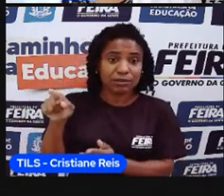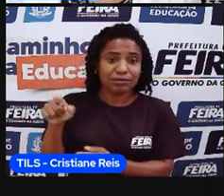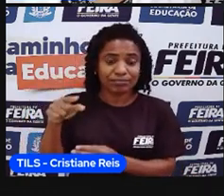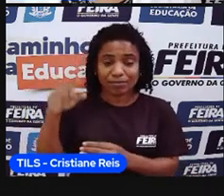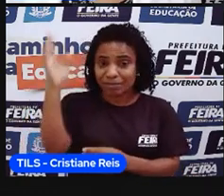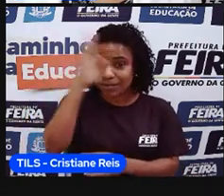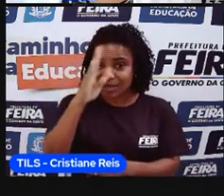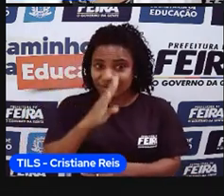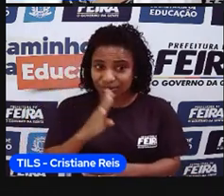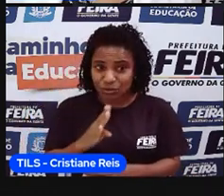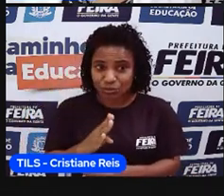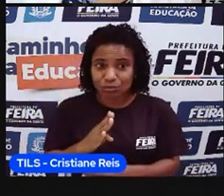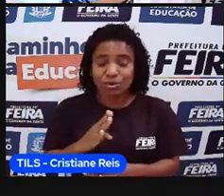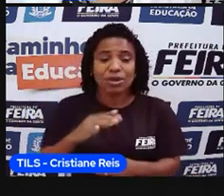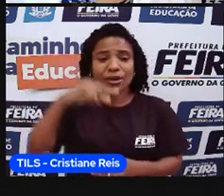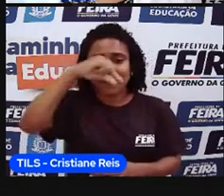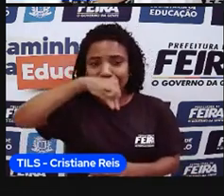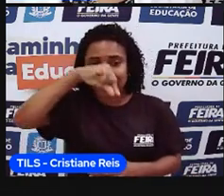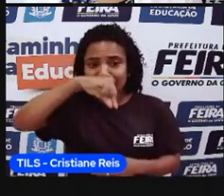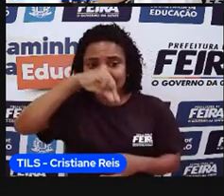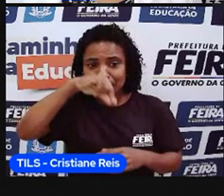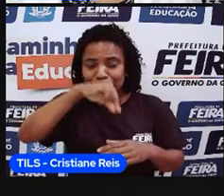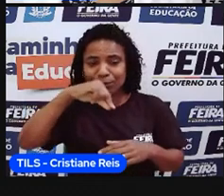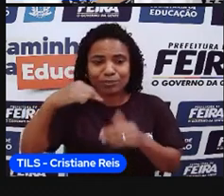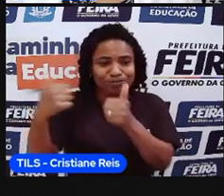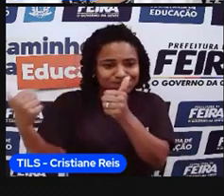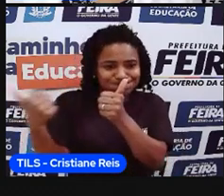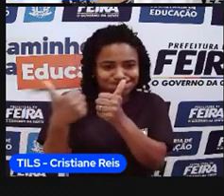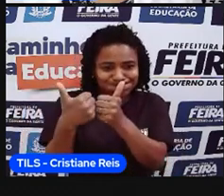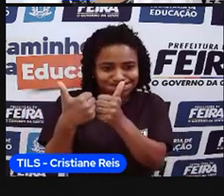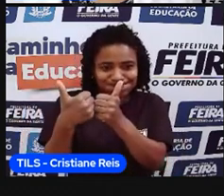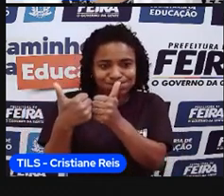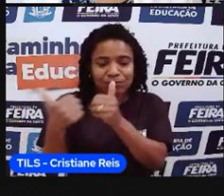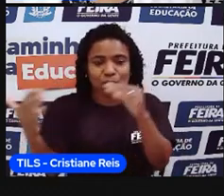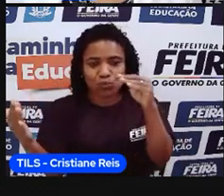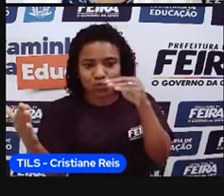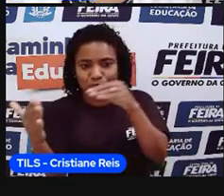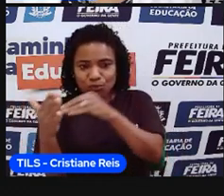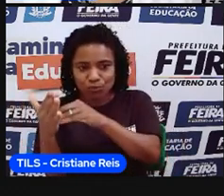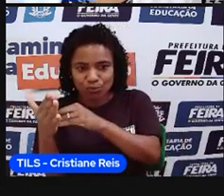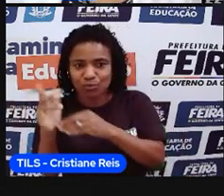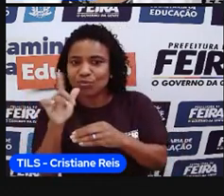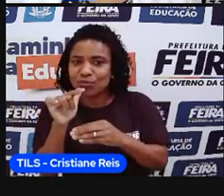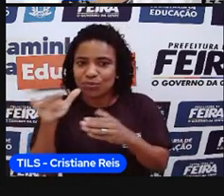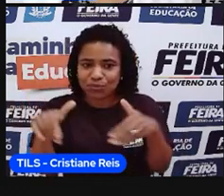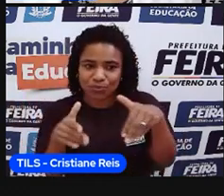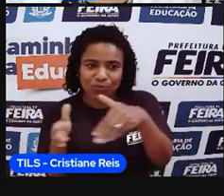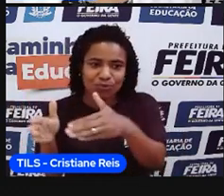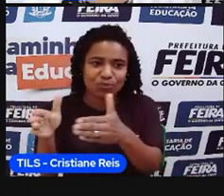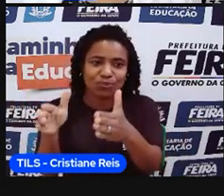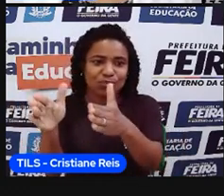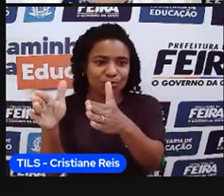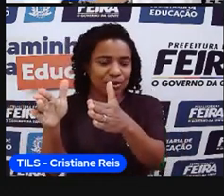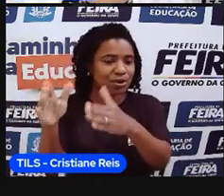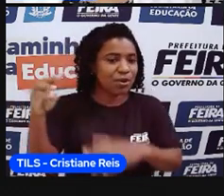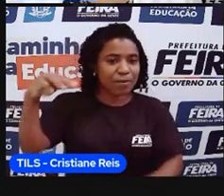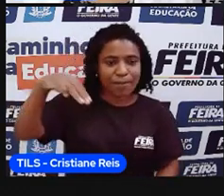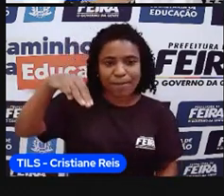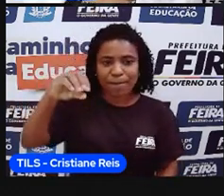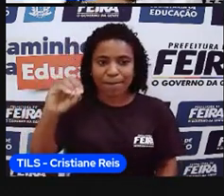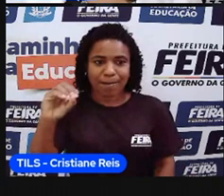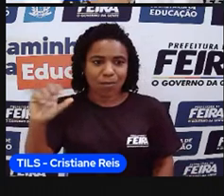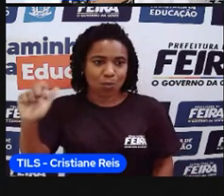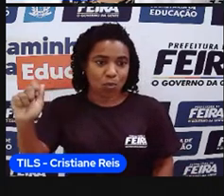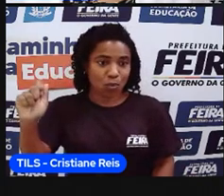Brasil e Peru. E aí você vai observar que é a nascente do Rio Moura, que é o lugar, Moa, desculpa, que é o lugar mais distante que eu